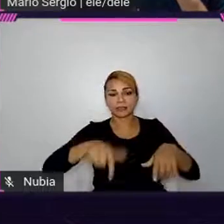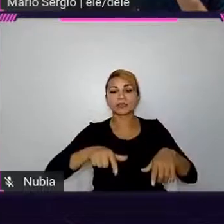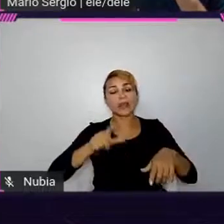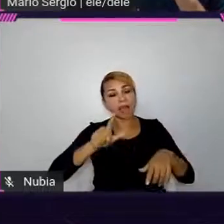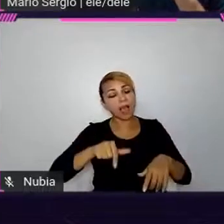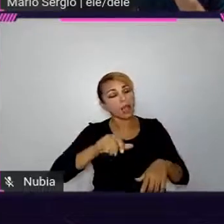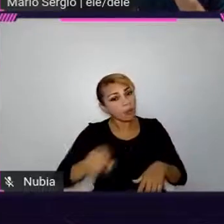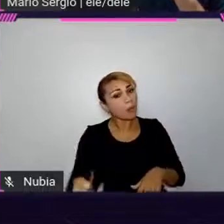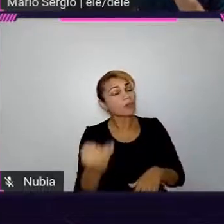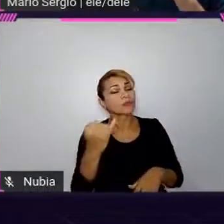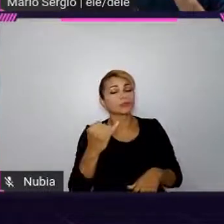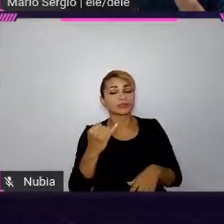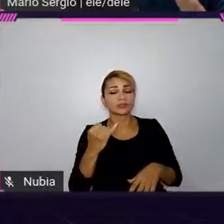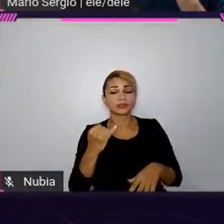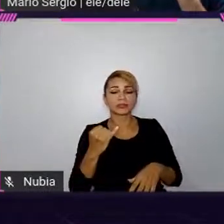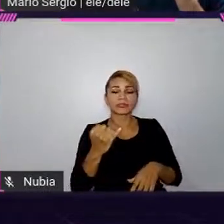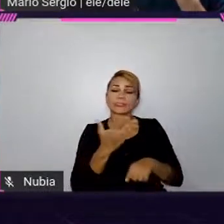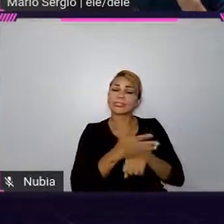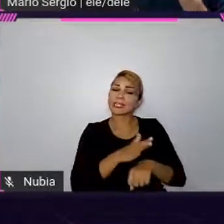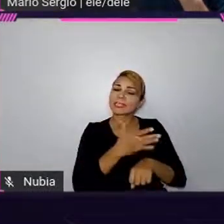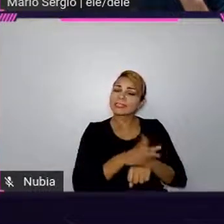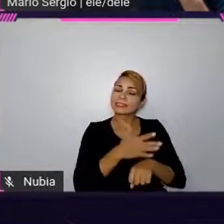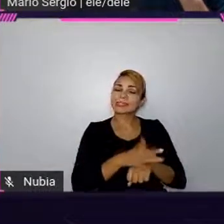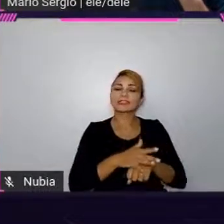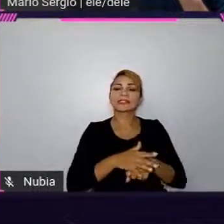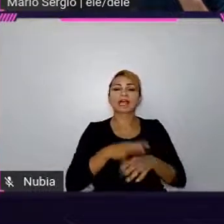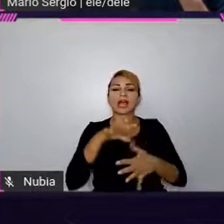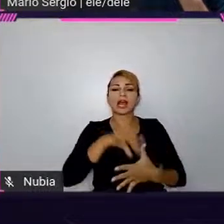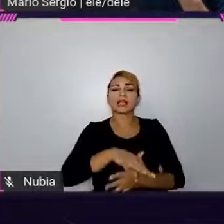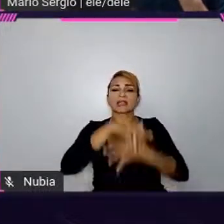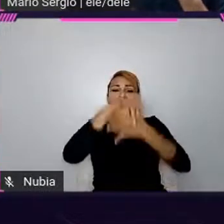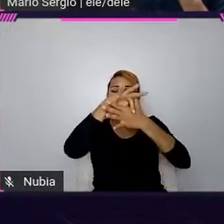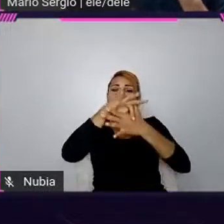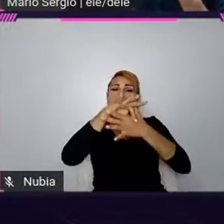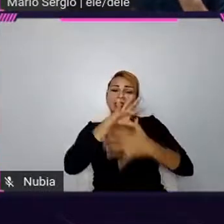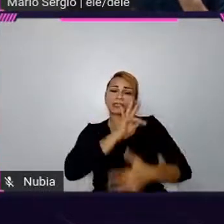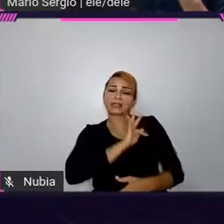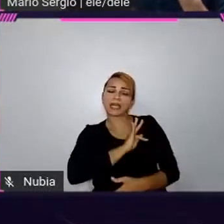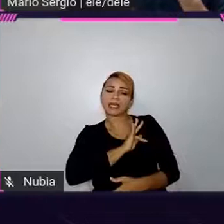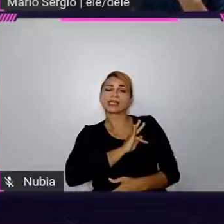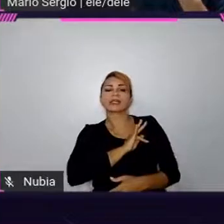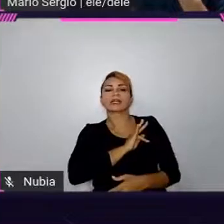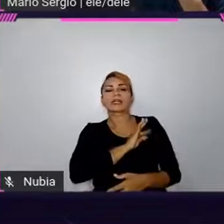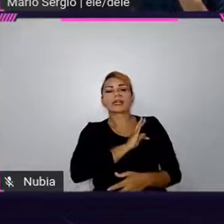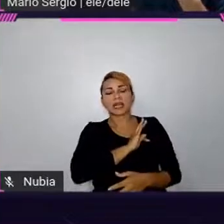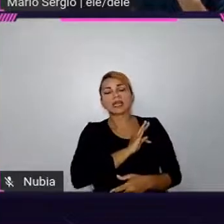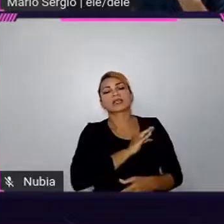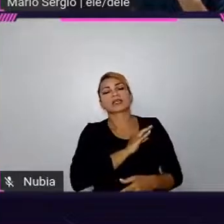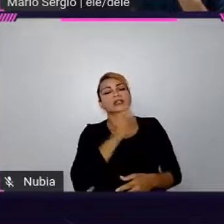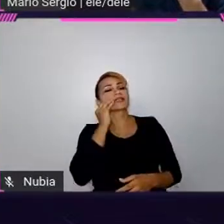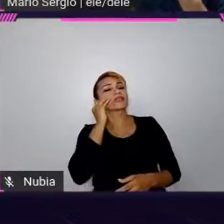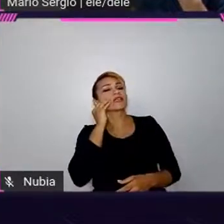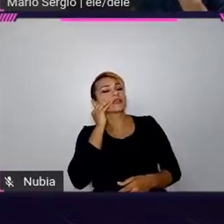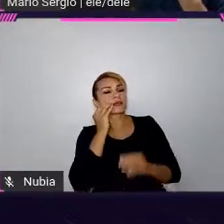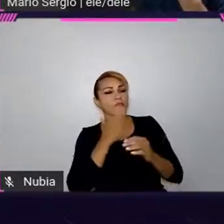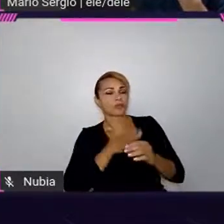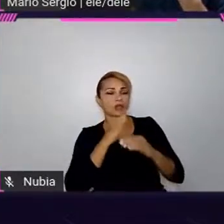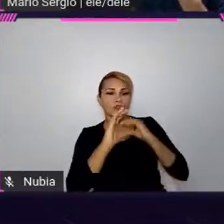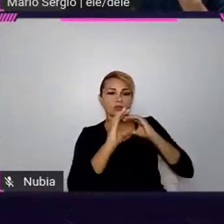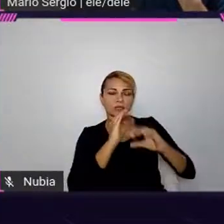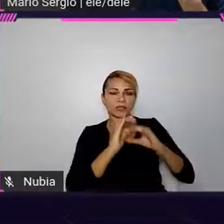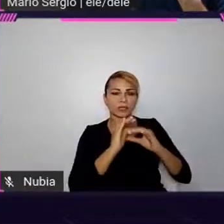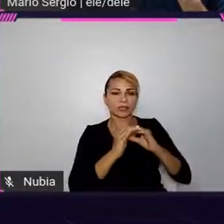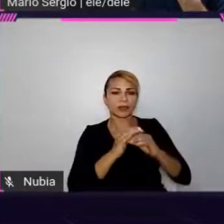de, tipo, exercer a liderança técnica, a coordenação e tal, e tentar me comunicar da maneira que eu gostaria que alguém se comunicasse